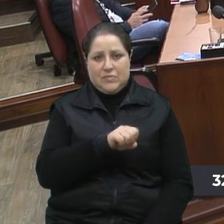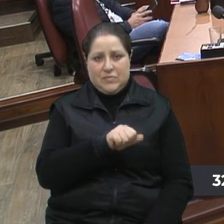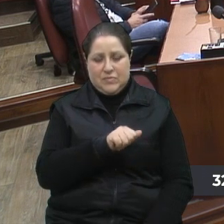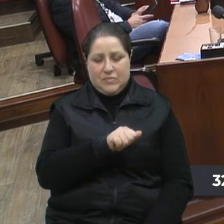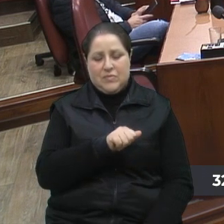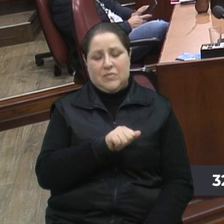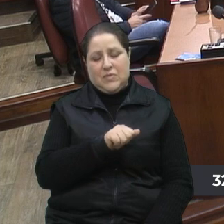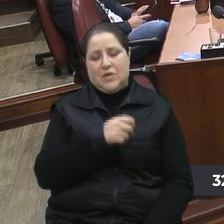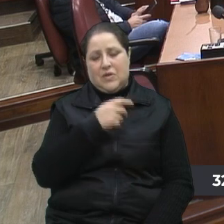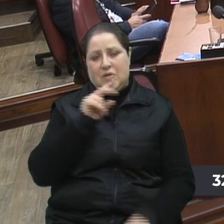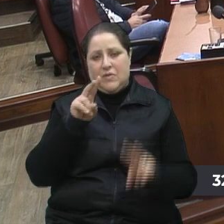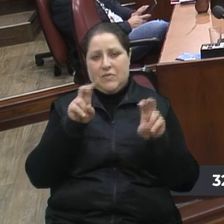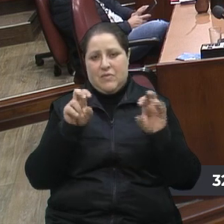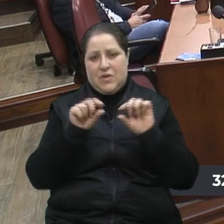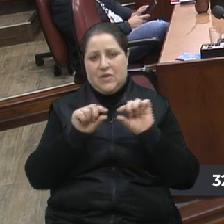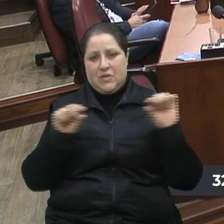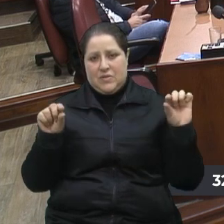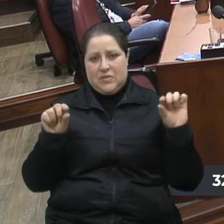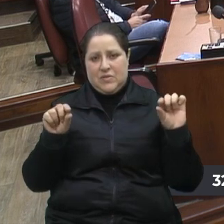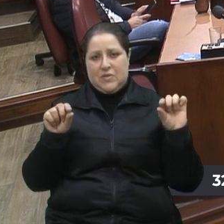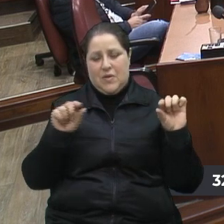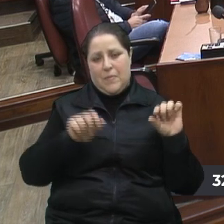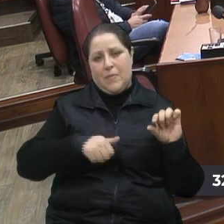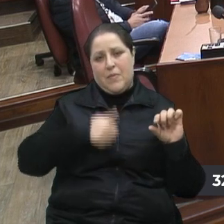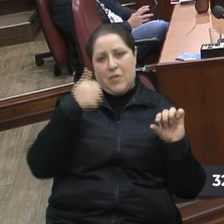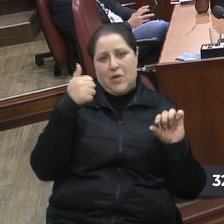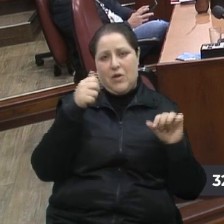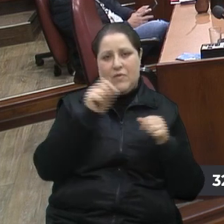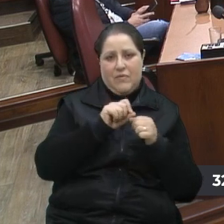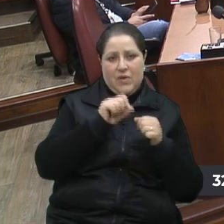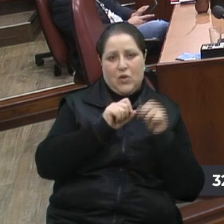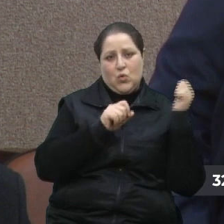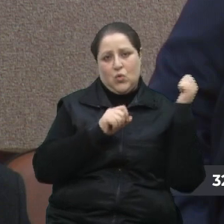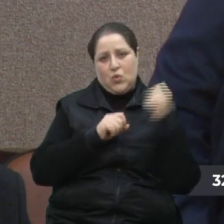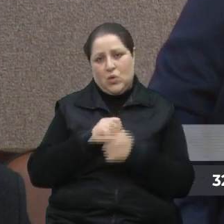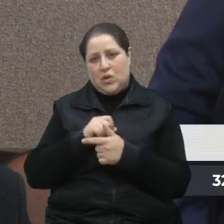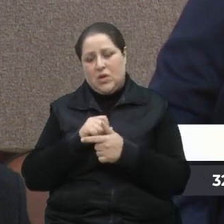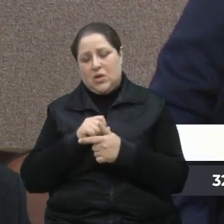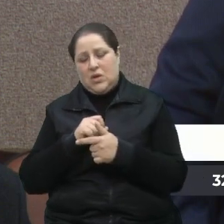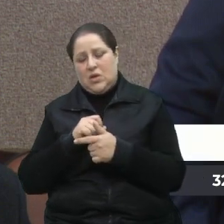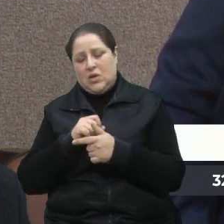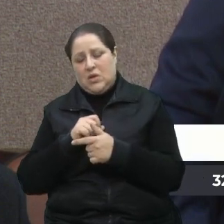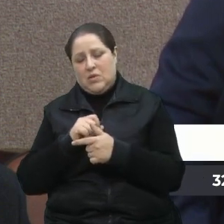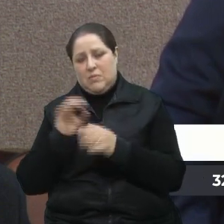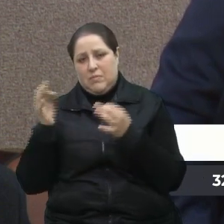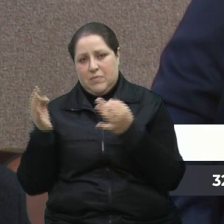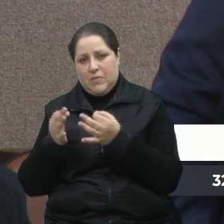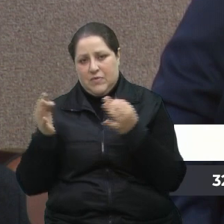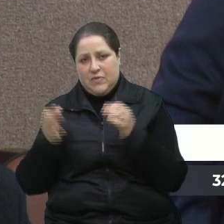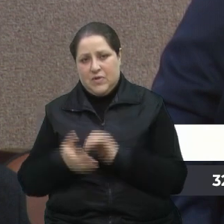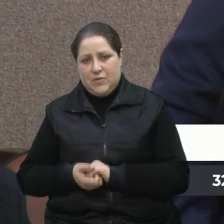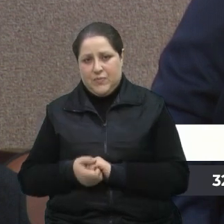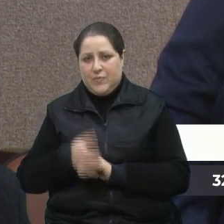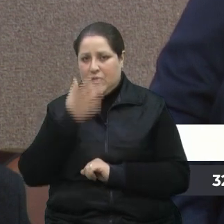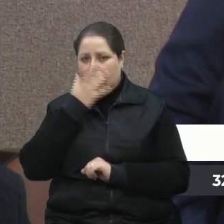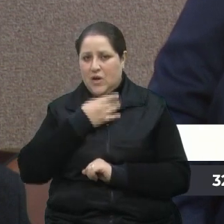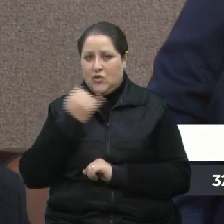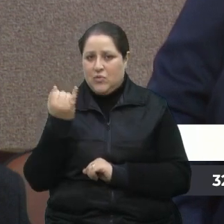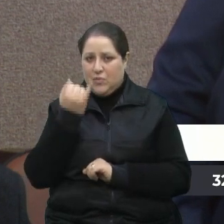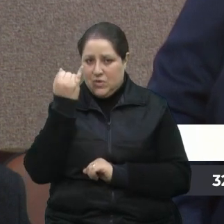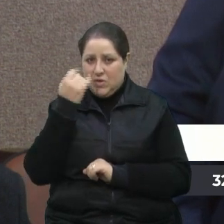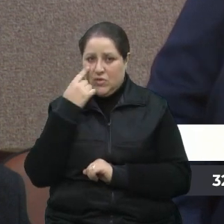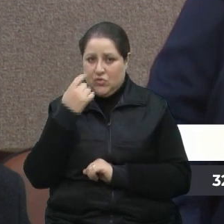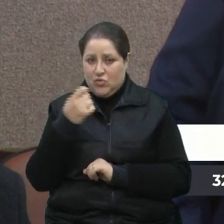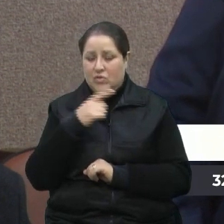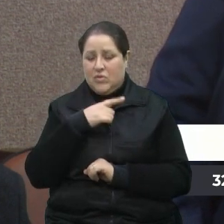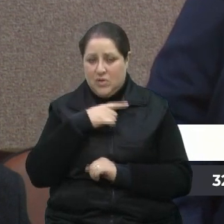perfeito. Eu acho que é importante, é interessante essa questão de sair o mercado público, seja de uma forma ou de